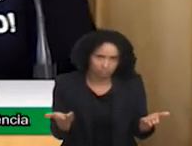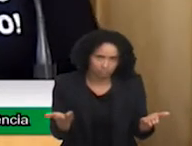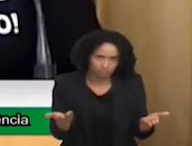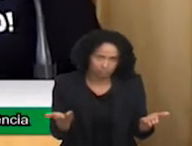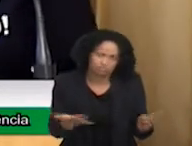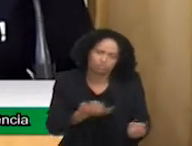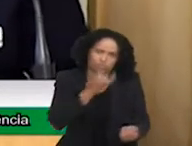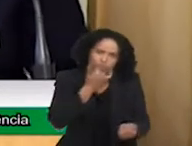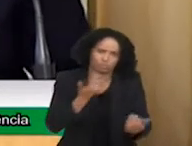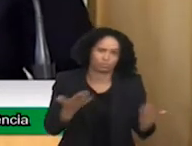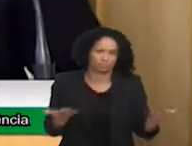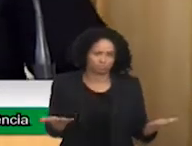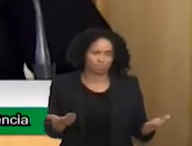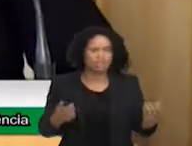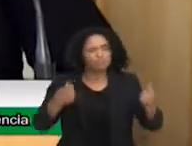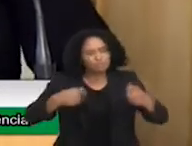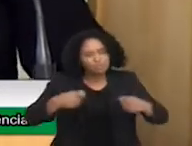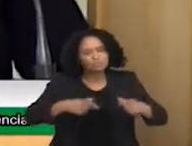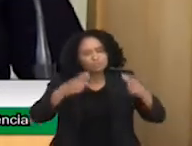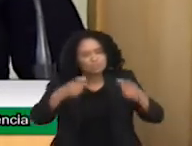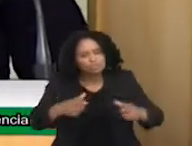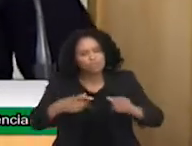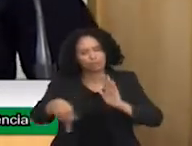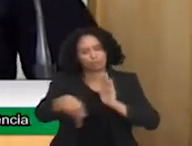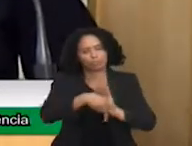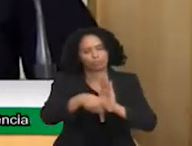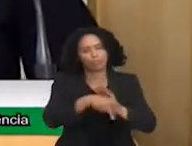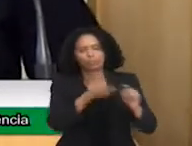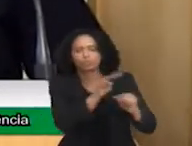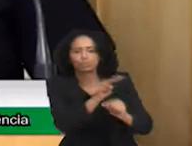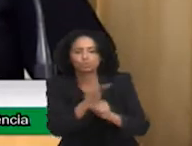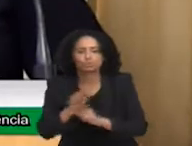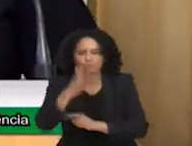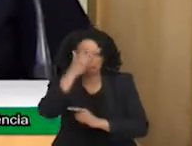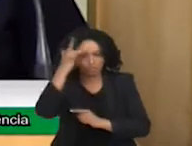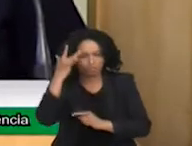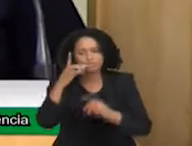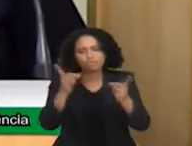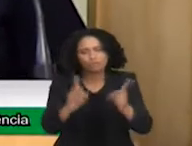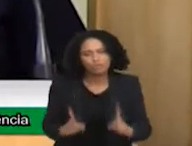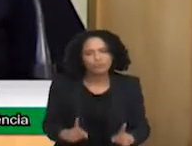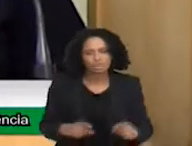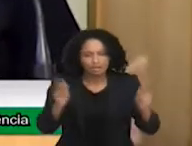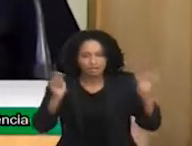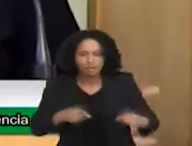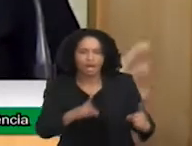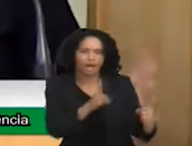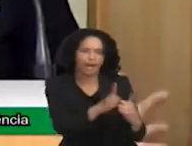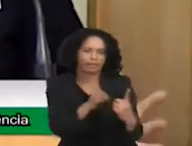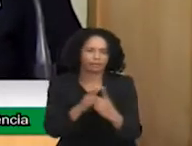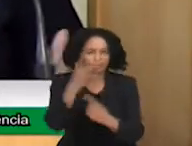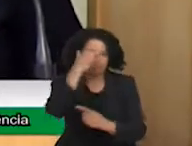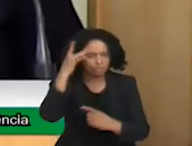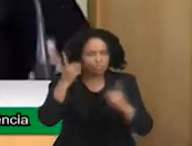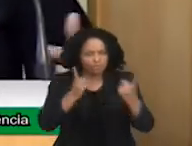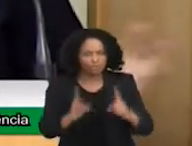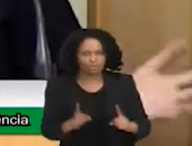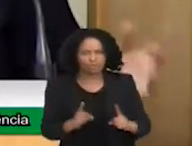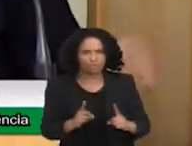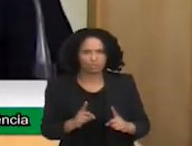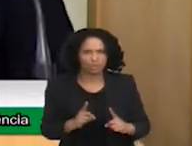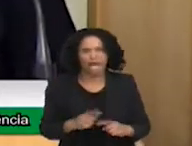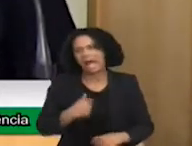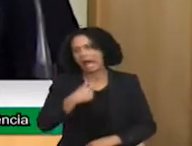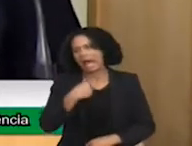Então, assim, nós precisamos criar um sistema que atenda e não gastar dinheiro com aquilo que não